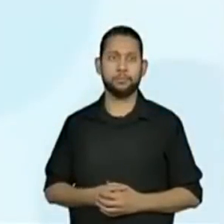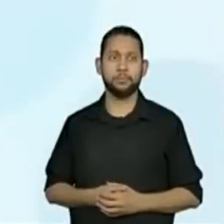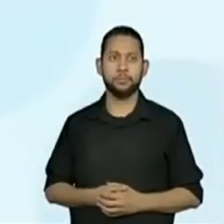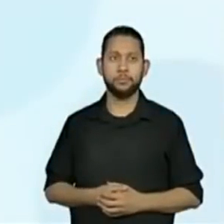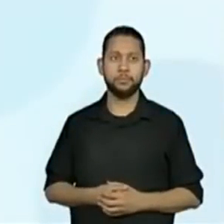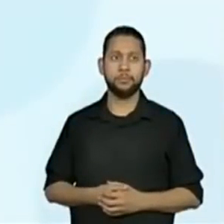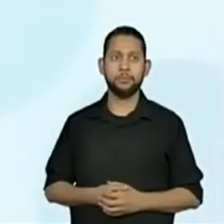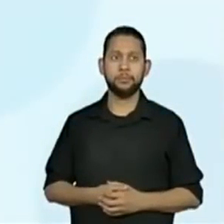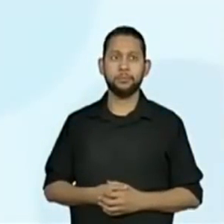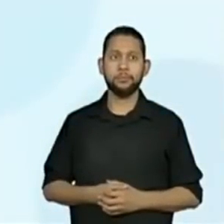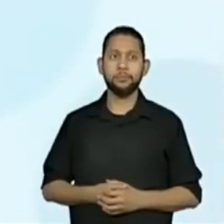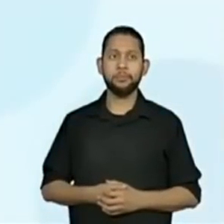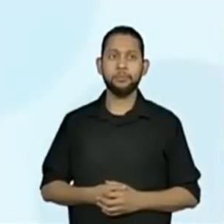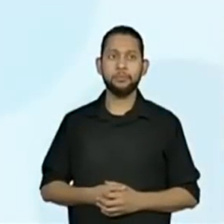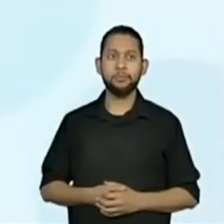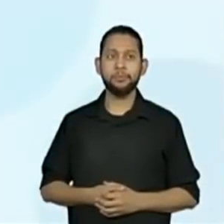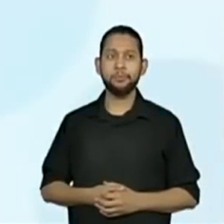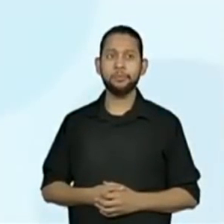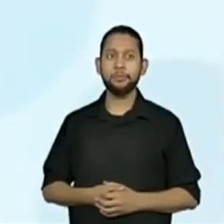36.